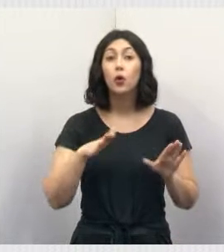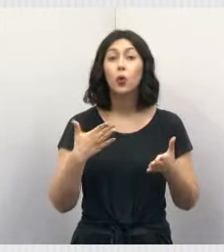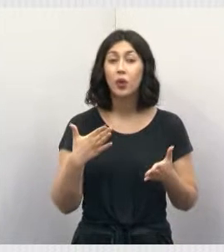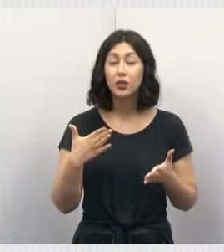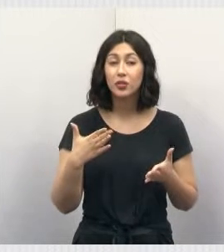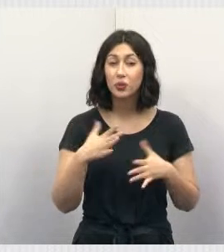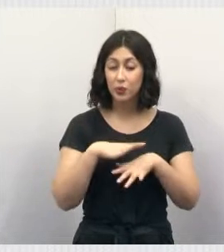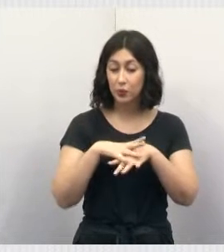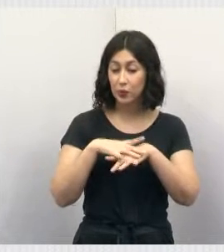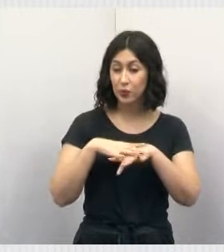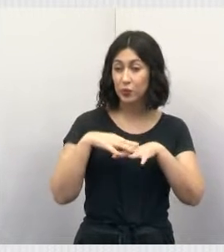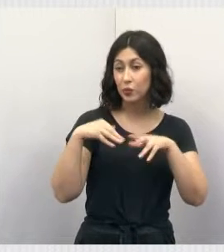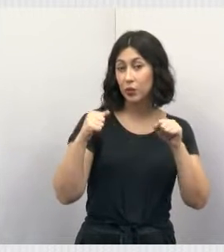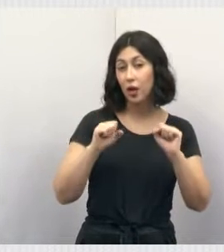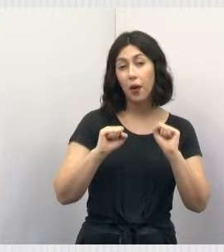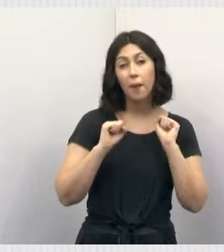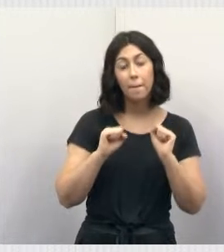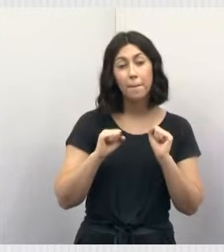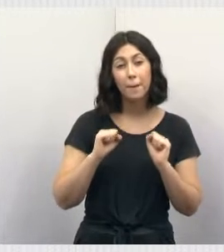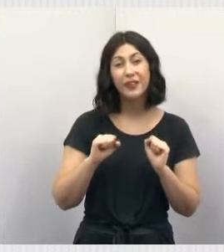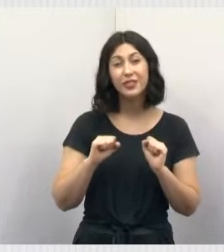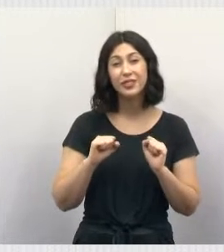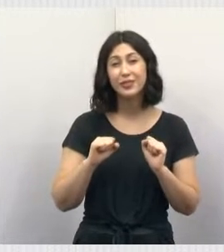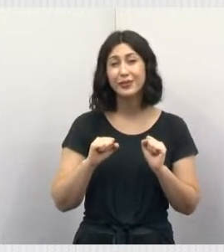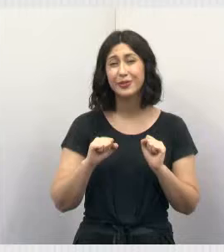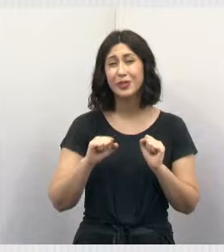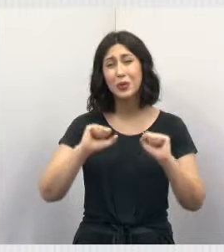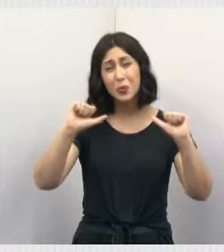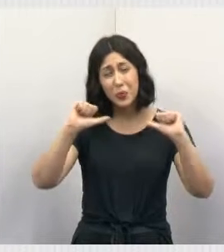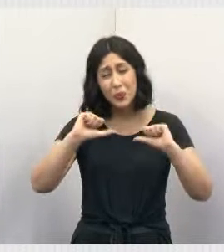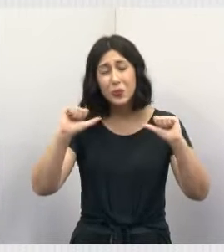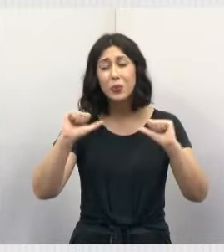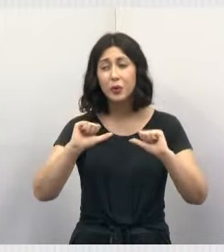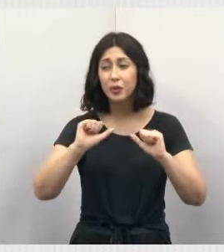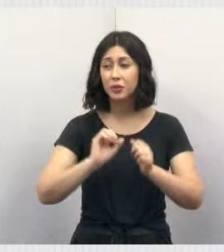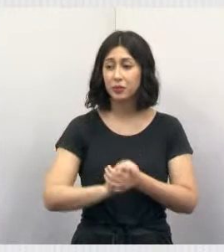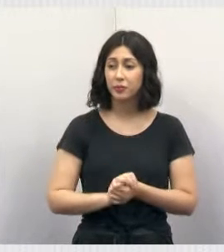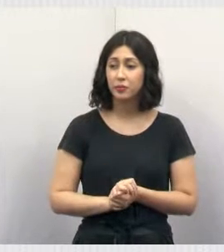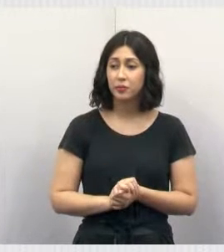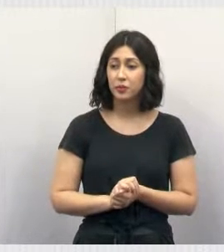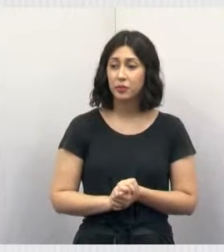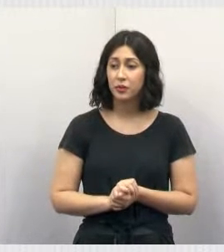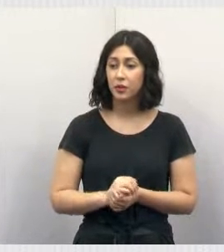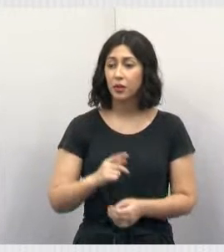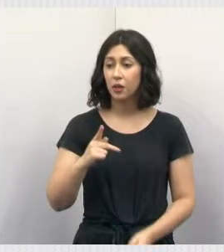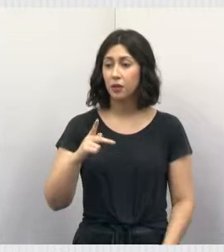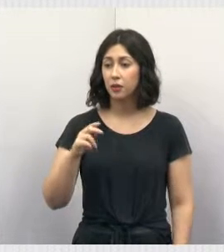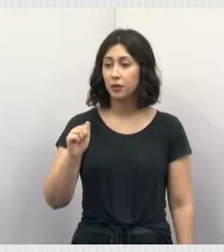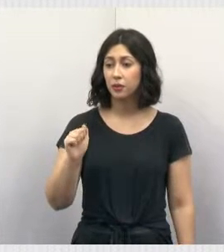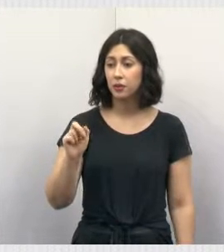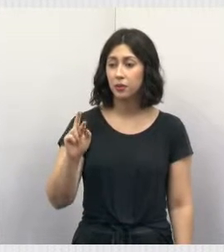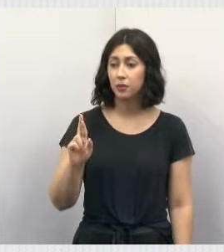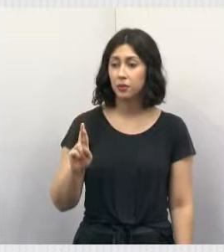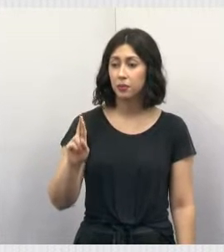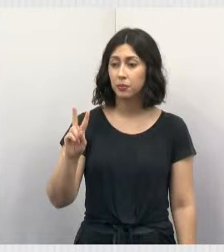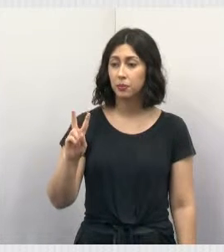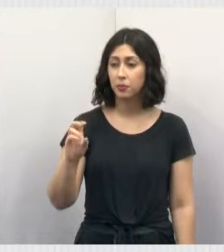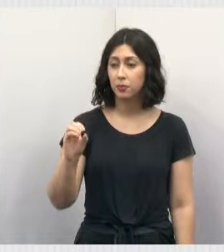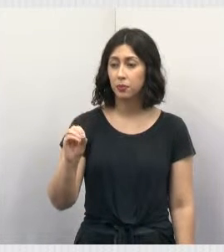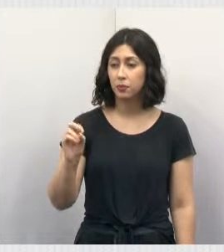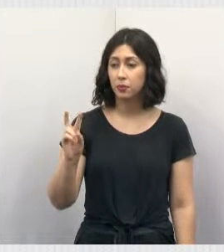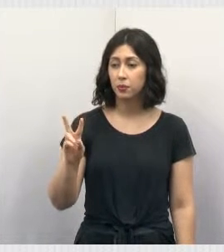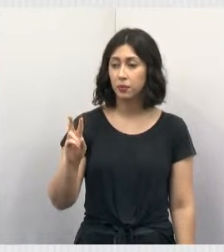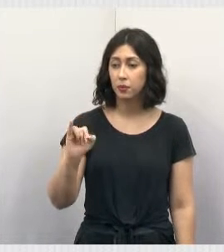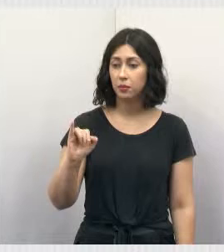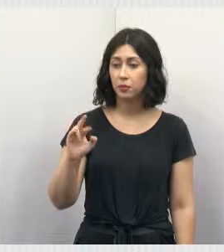salva, o seu animalzinho pode ficar com graves sequelas, tá? A parvovirose, geralmente, ela acontece em filhotinhos.